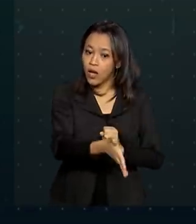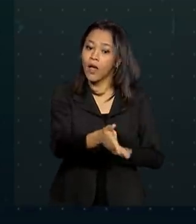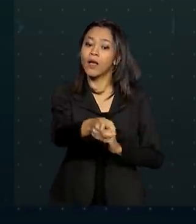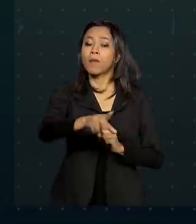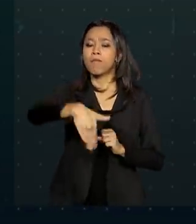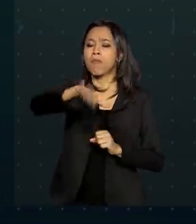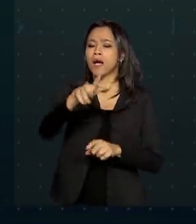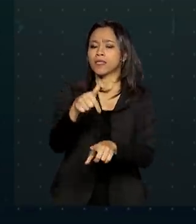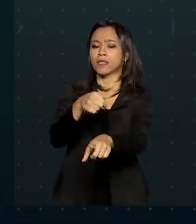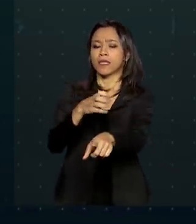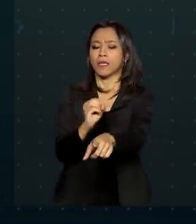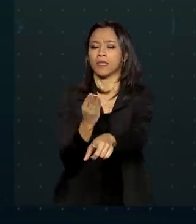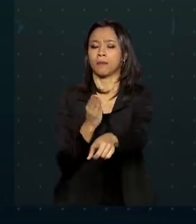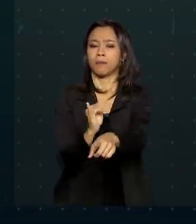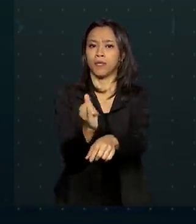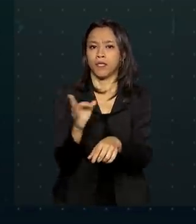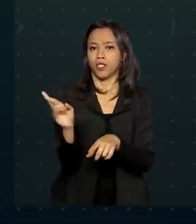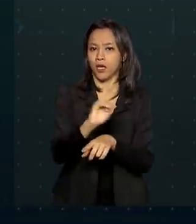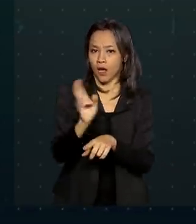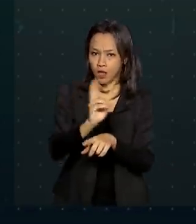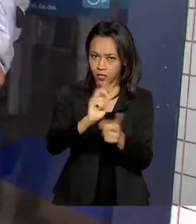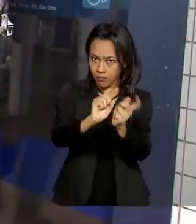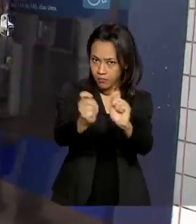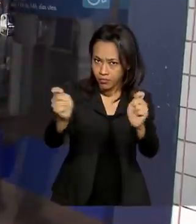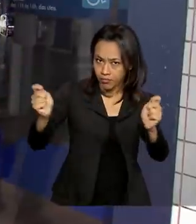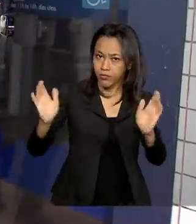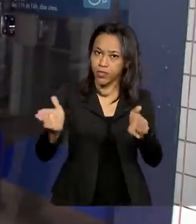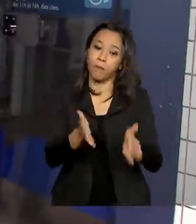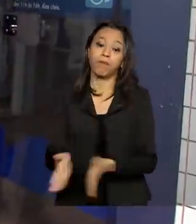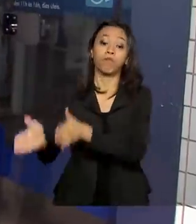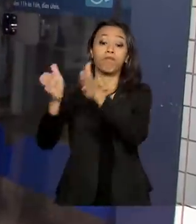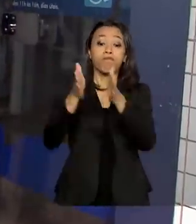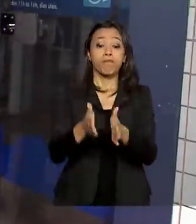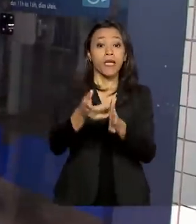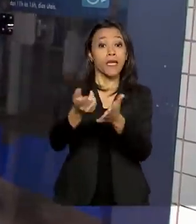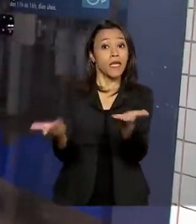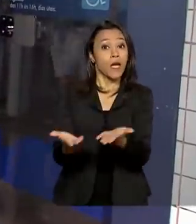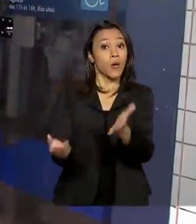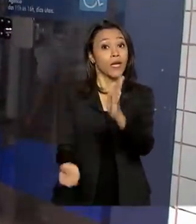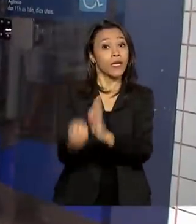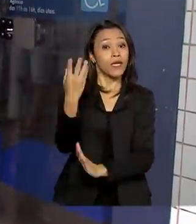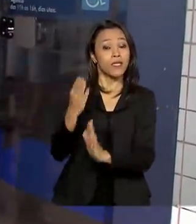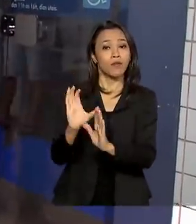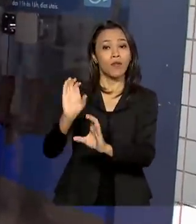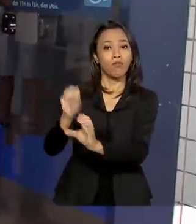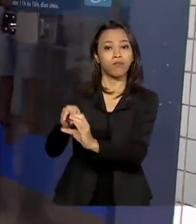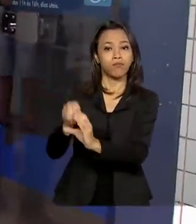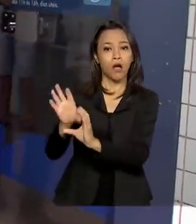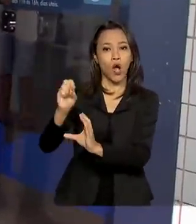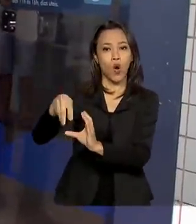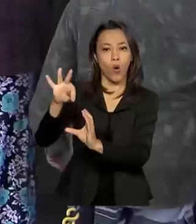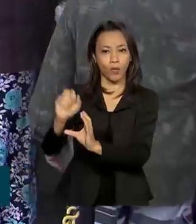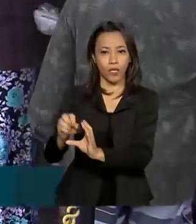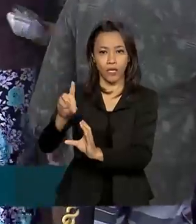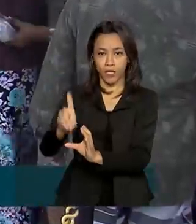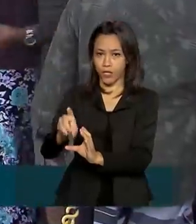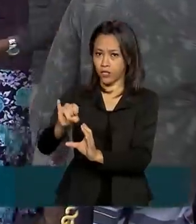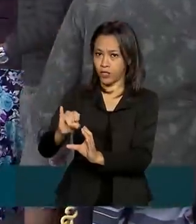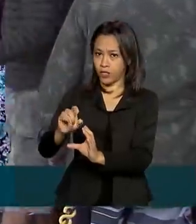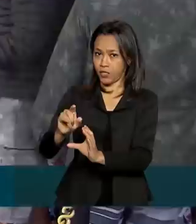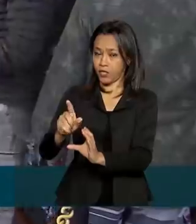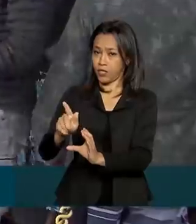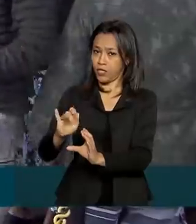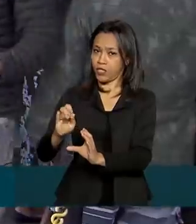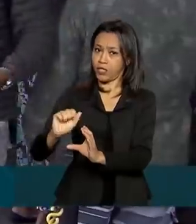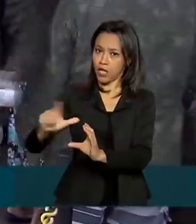70 bilhões de reais em pagamentos. E com a criação das contas digitais para o depósito do auxílio, a Caixa